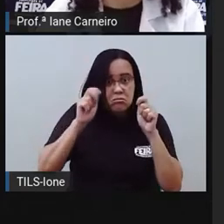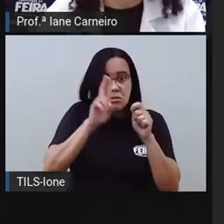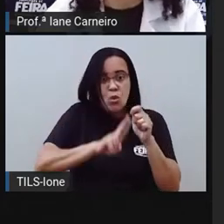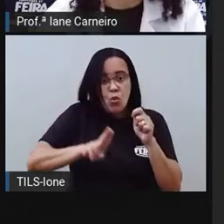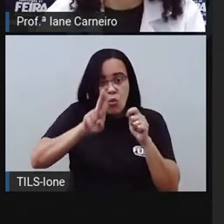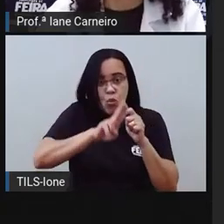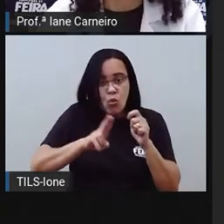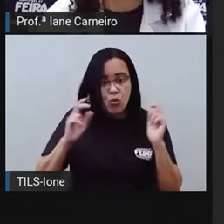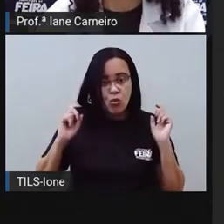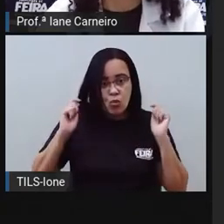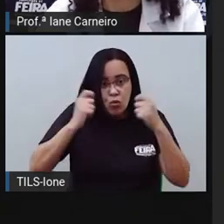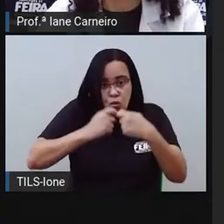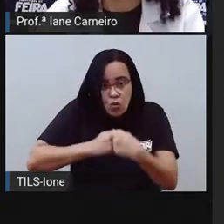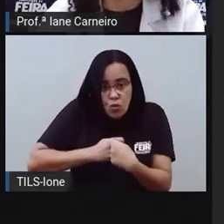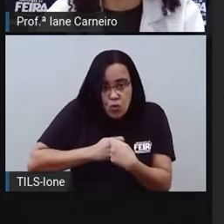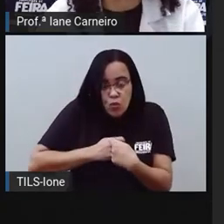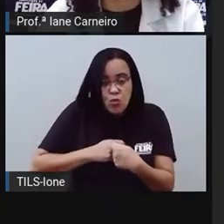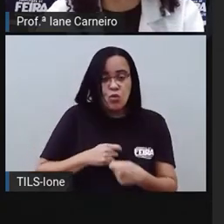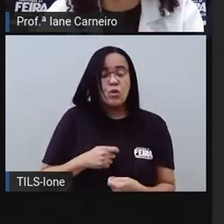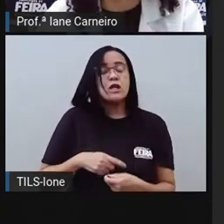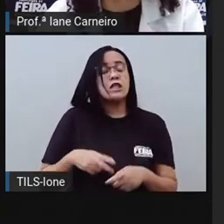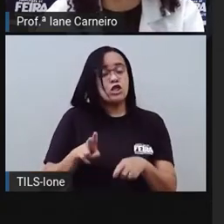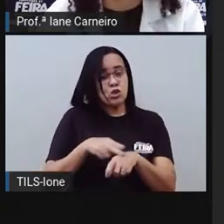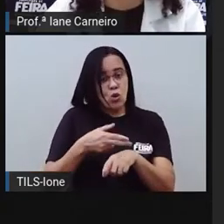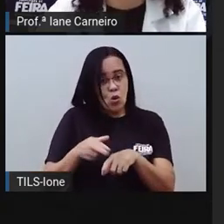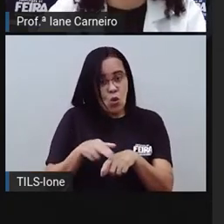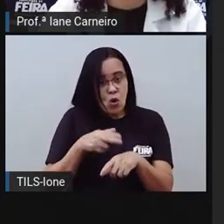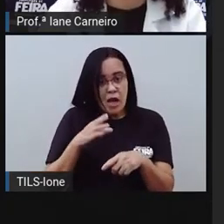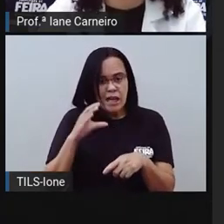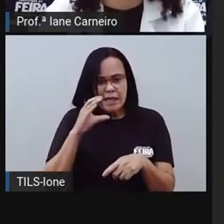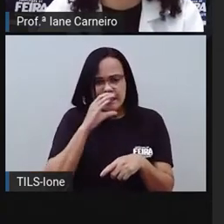e bebiam chocolate quente todas as noites.